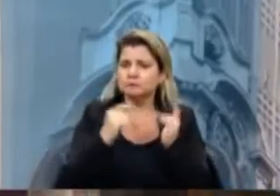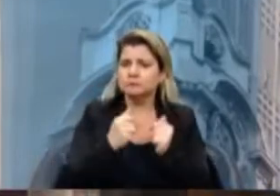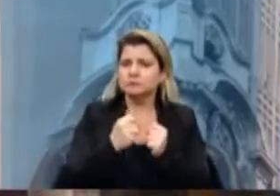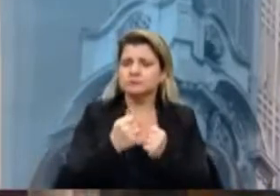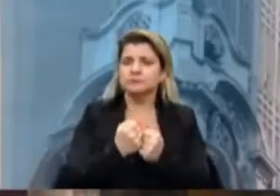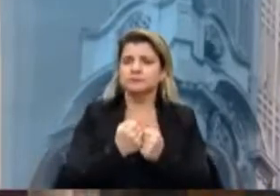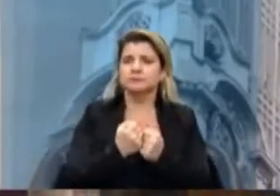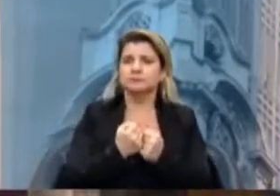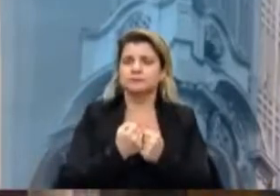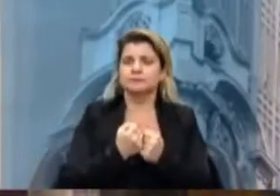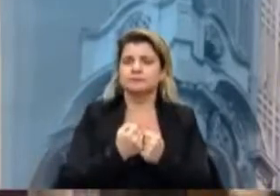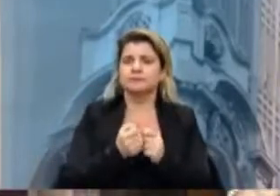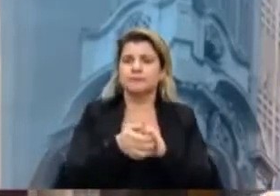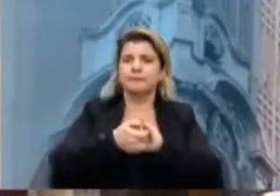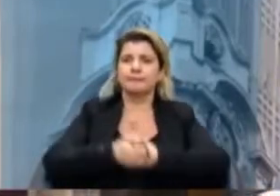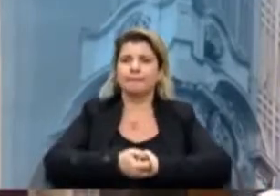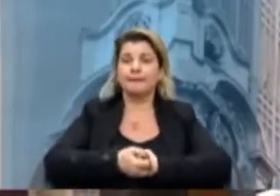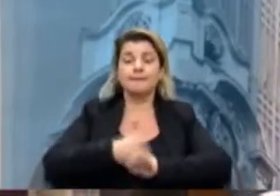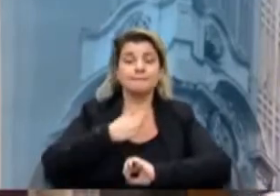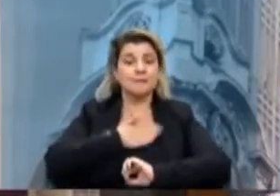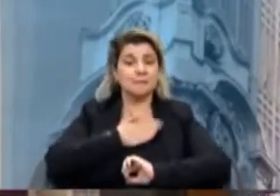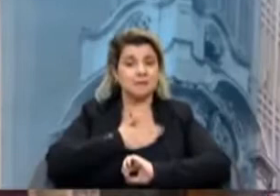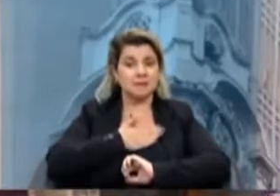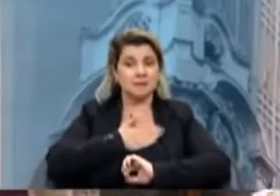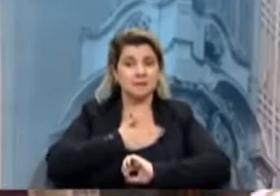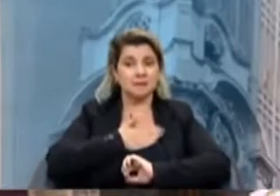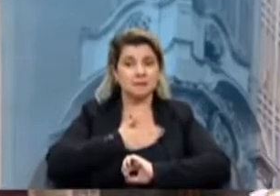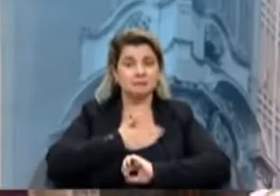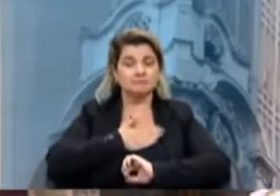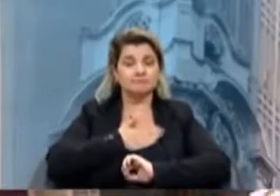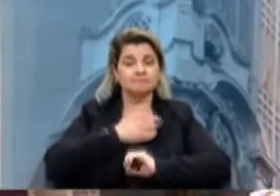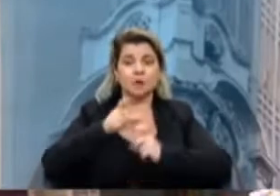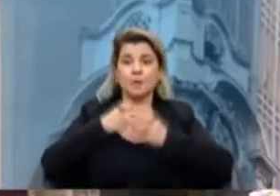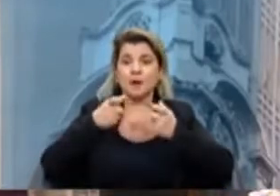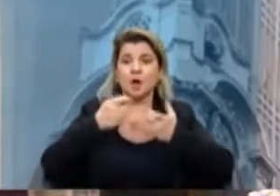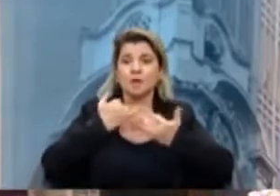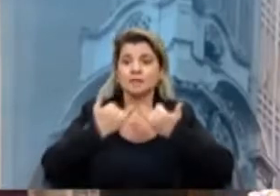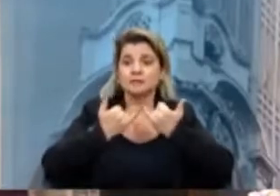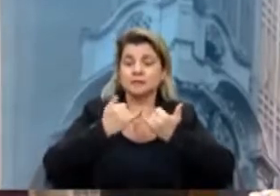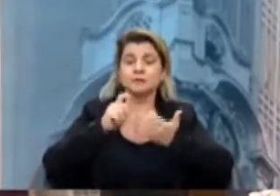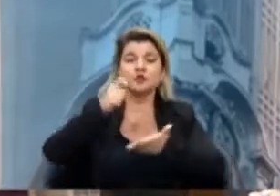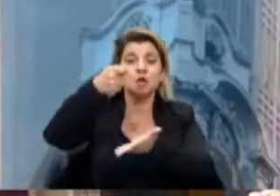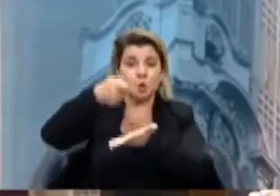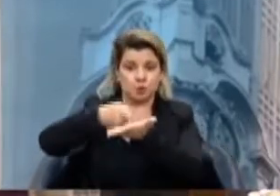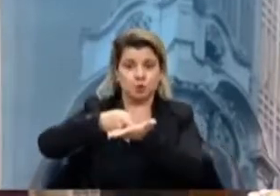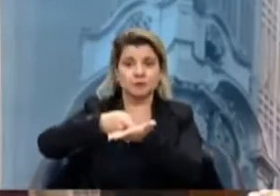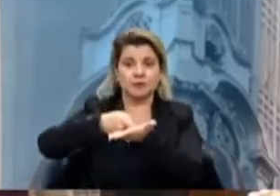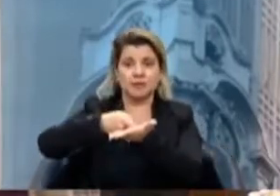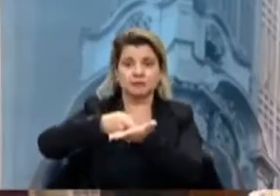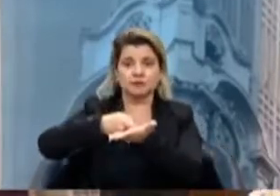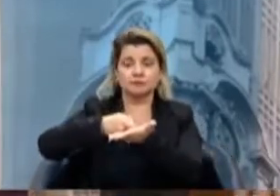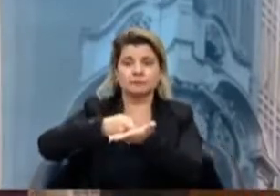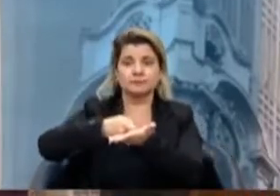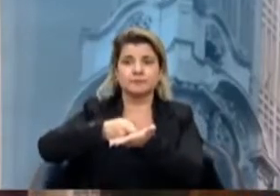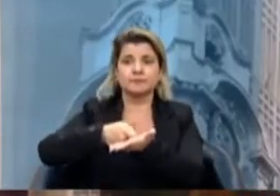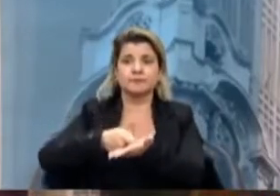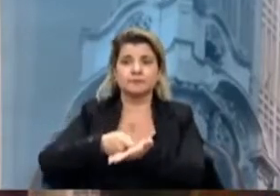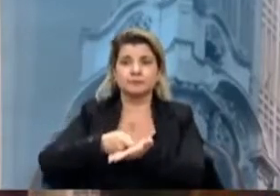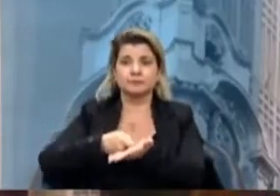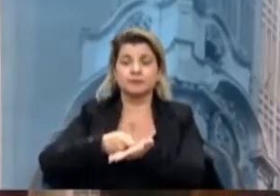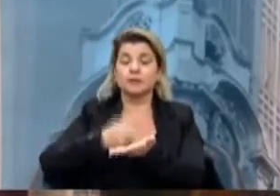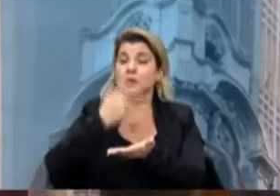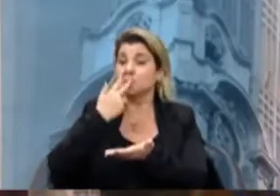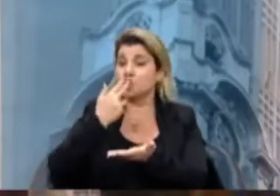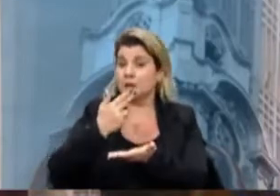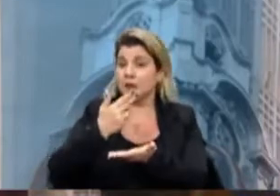covardia ou estupidez, para mim é o maior exemplo de autoritarismo, de autoritarismo. Assim